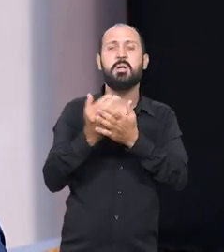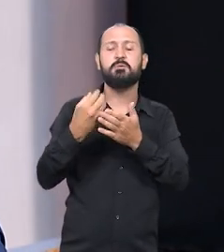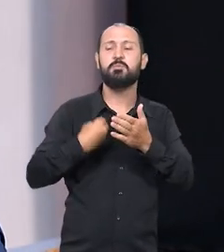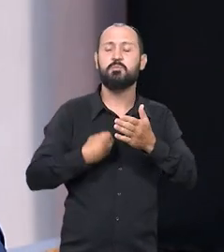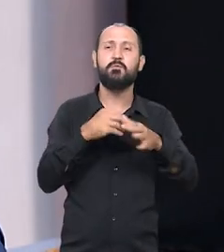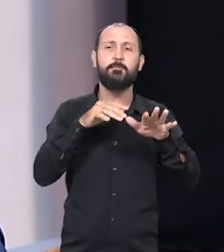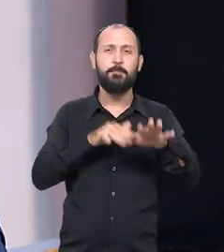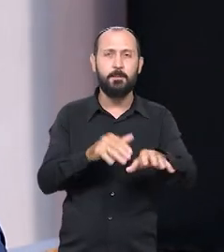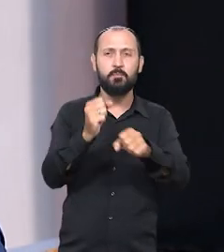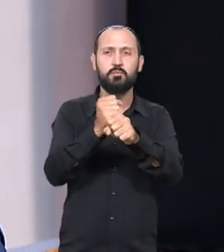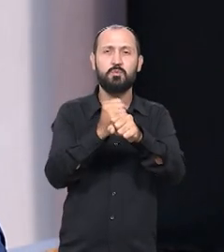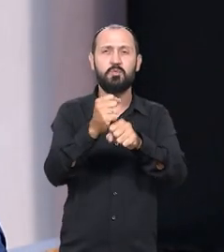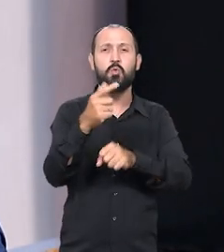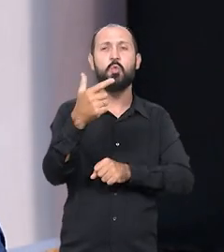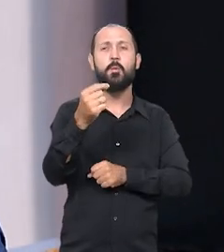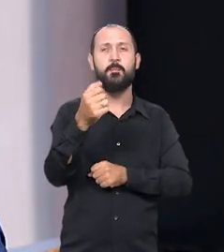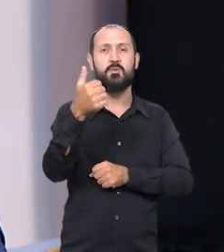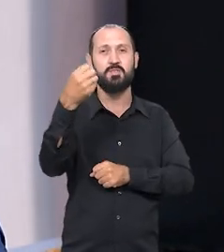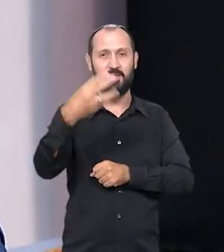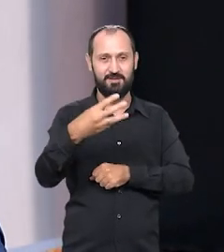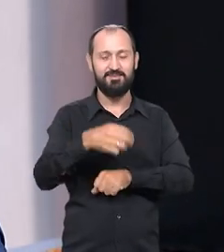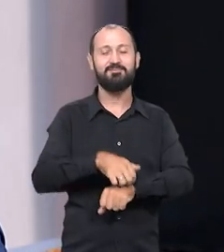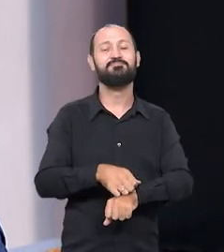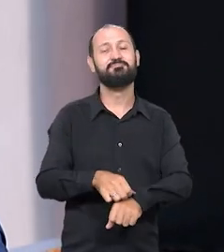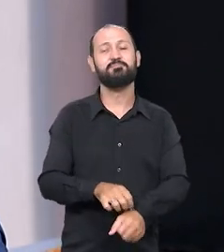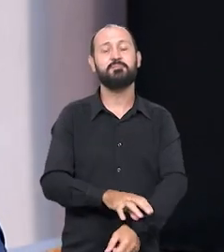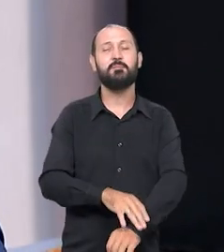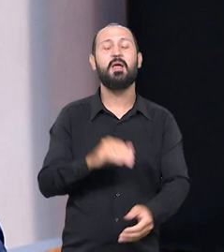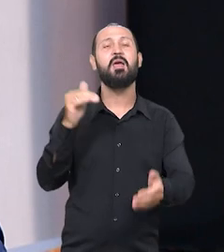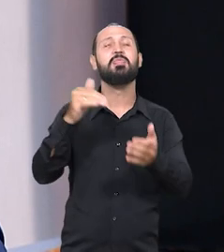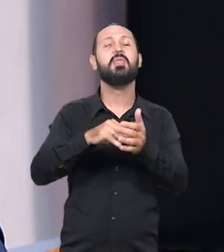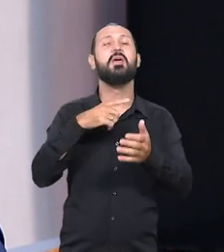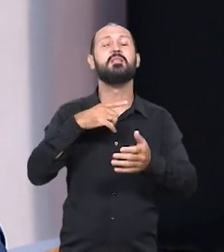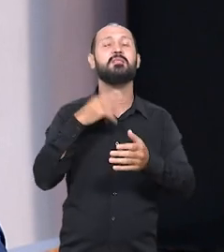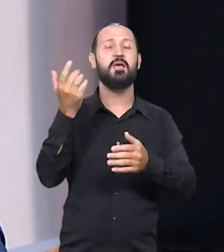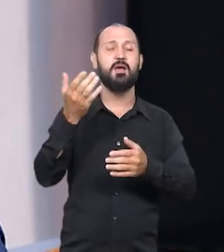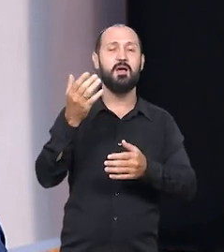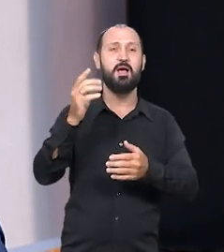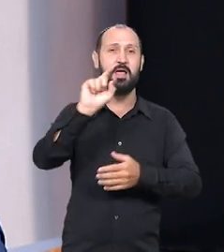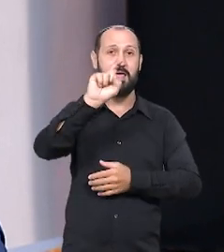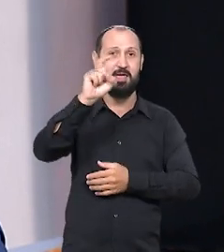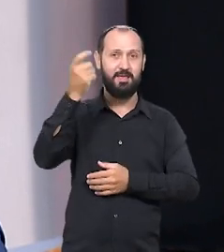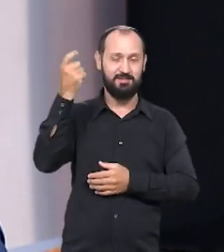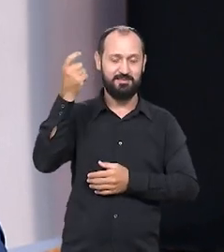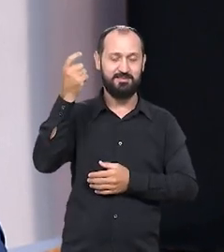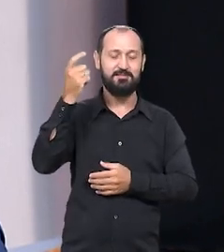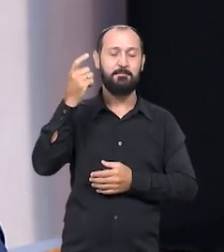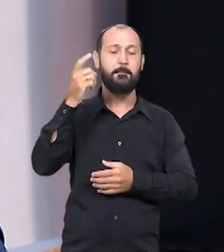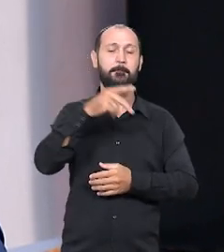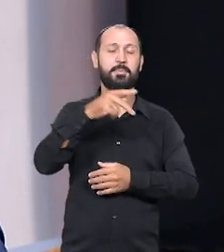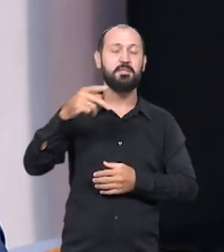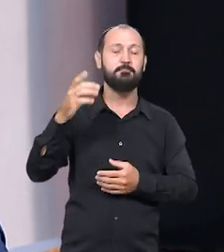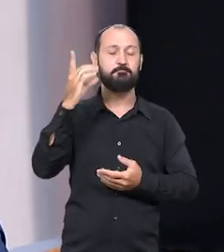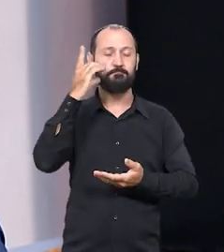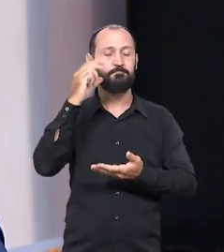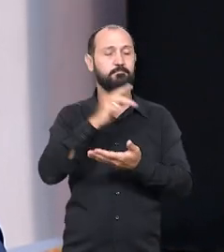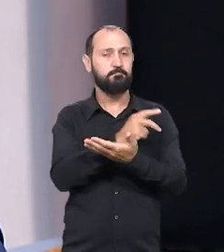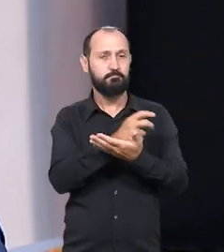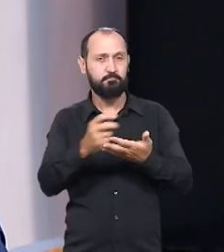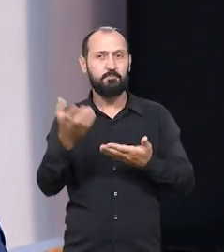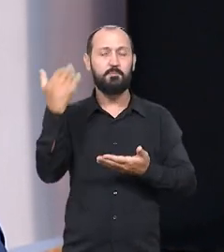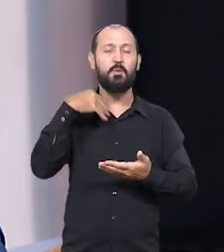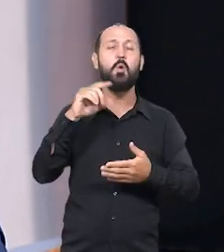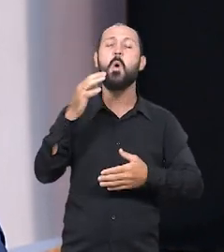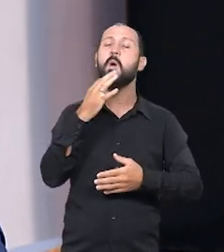movimentos de rua desde 2013 até o impeachment da Dilma. Conheci, então, o candidato Jair Bolsonaro.